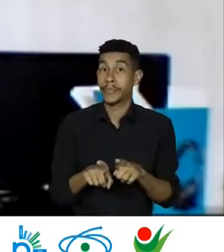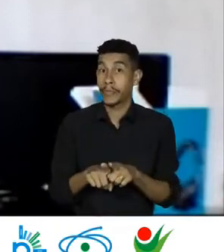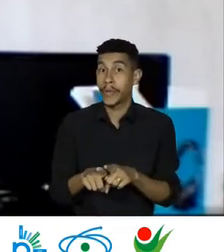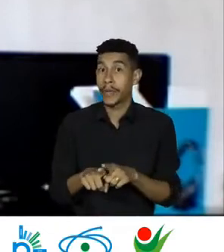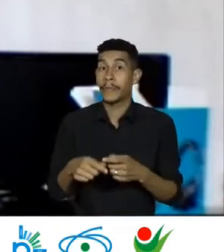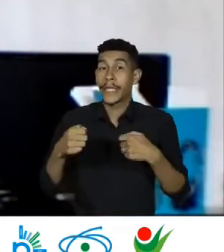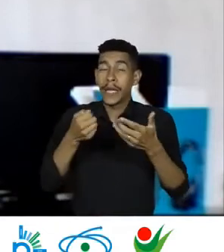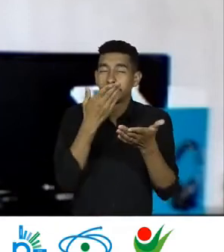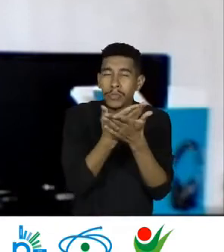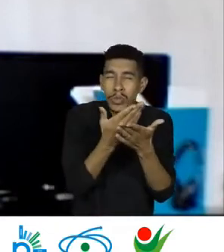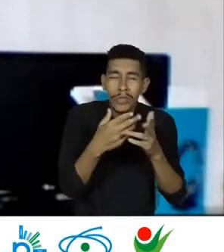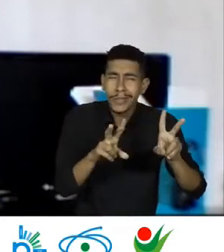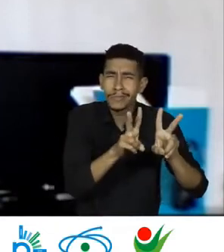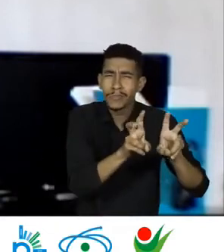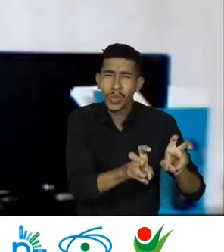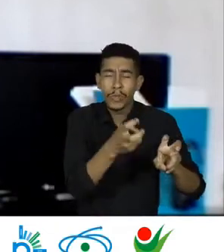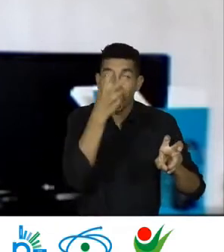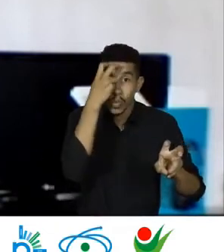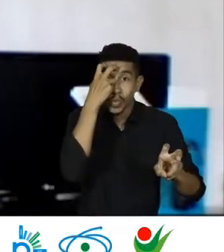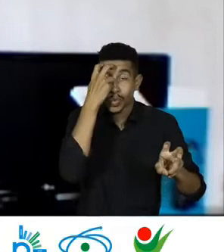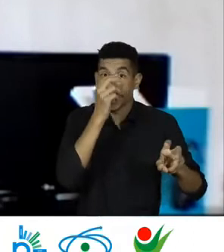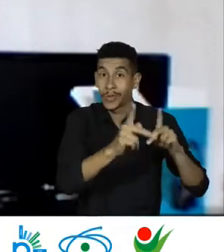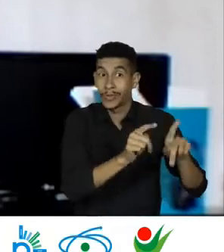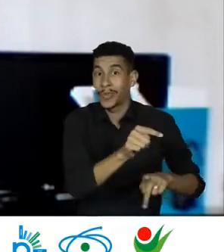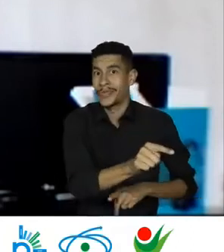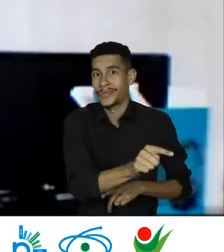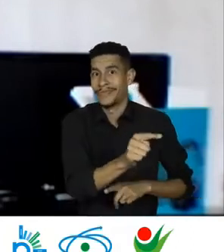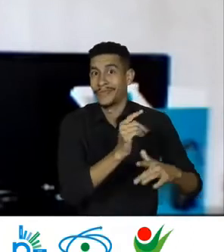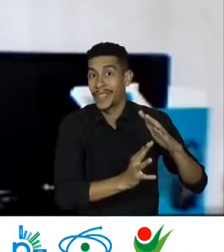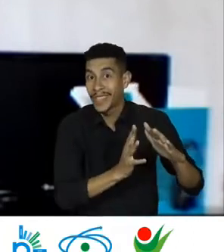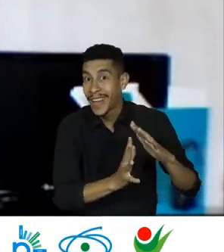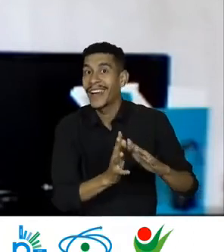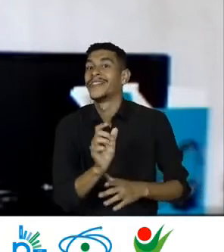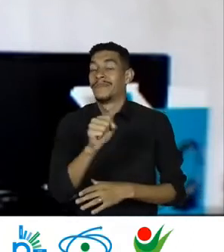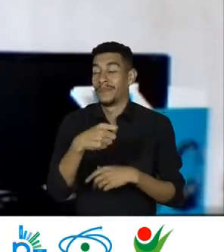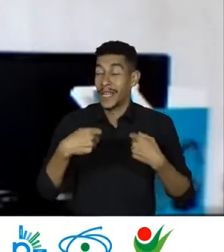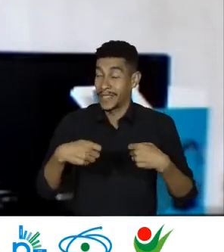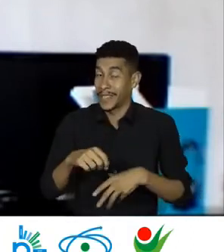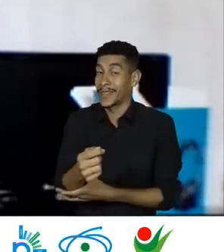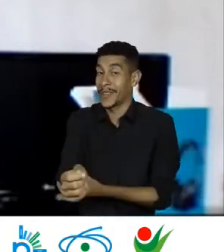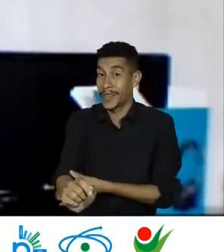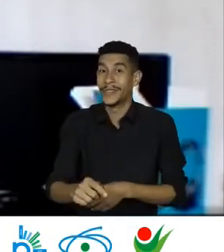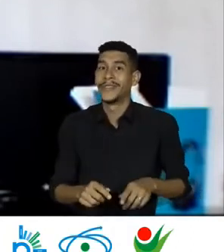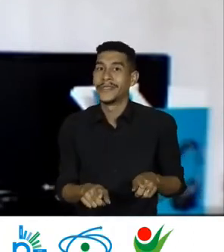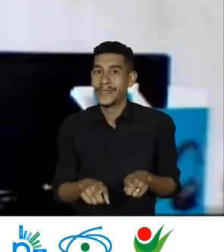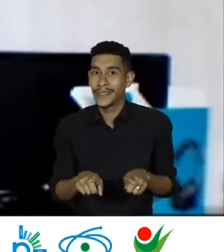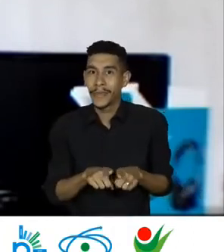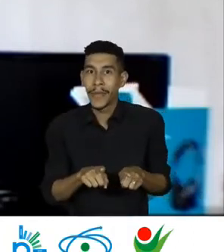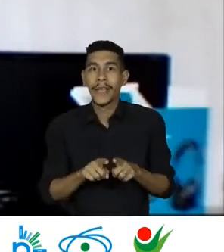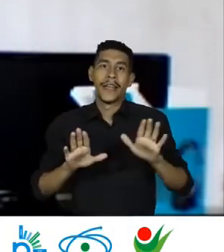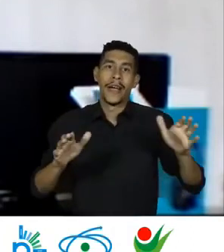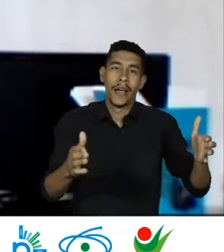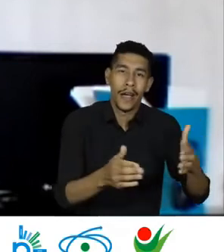Estudar um pouquinho Sobre a cultura Dos grupos Que vieram Que fizeram A sua parte Na colida